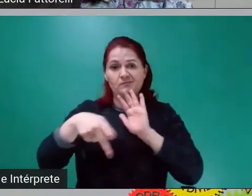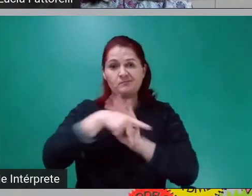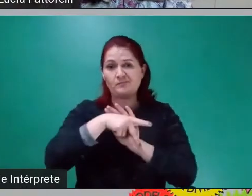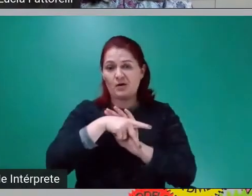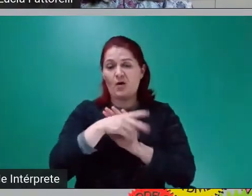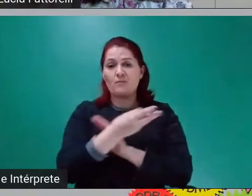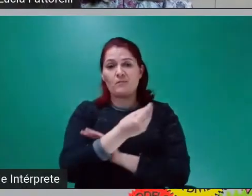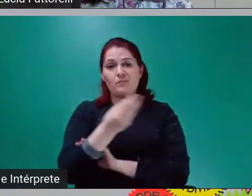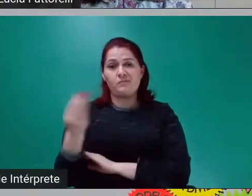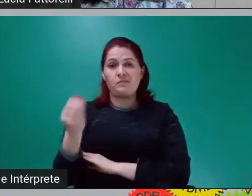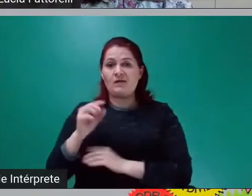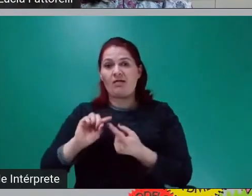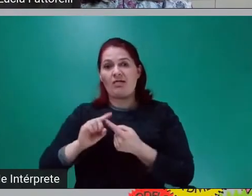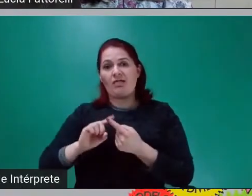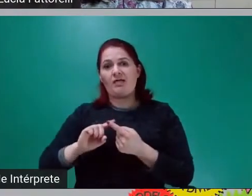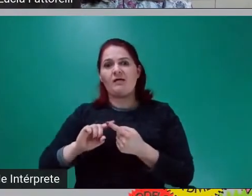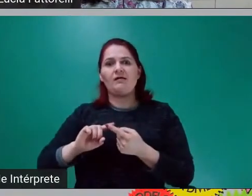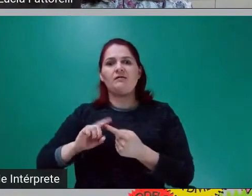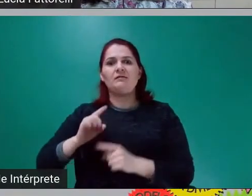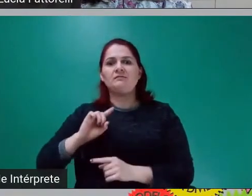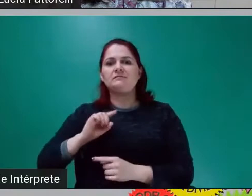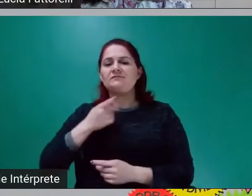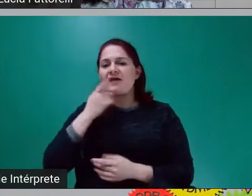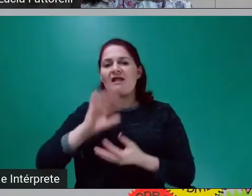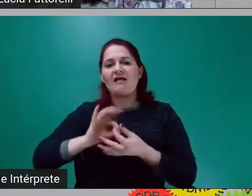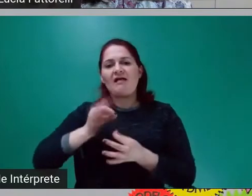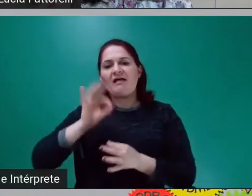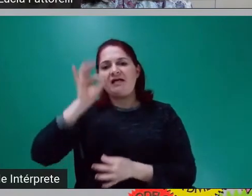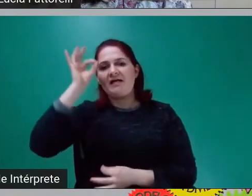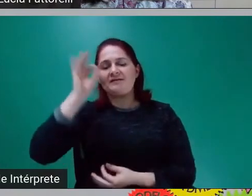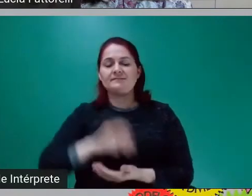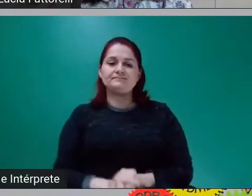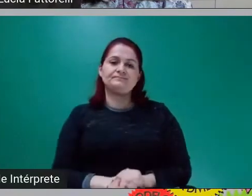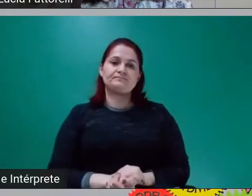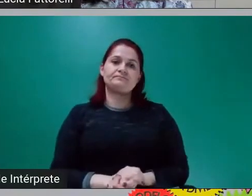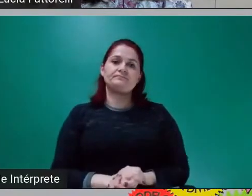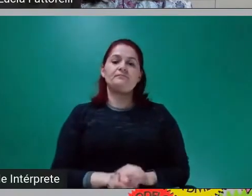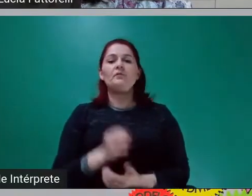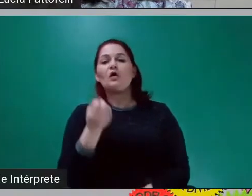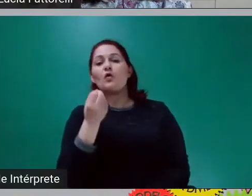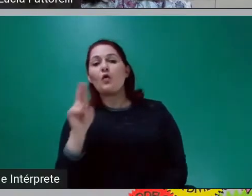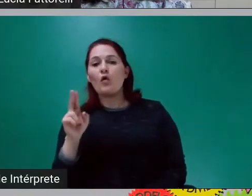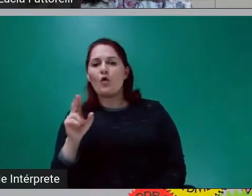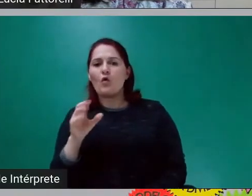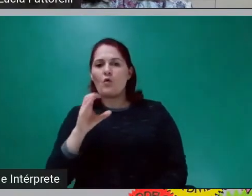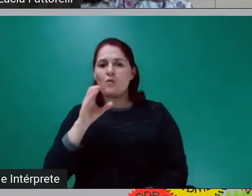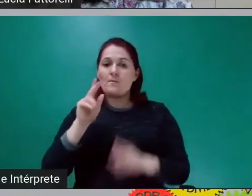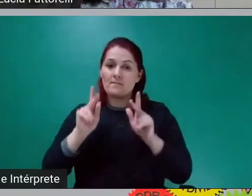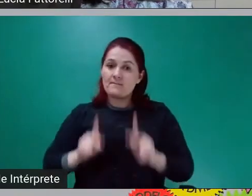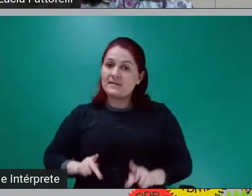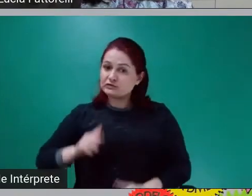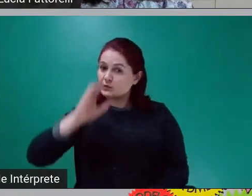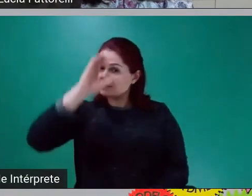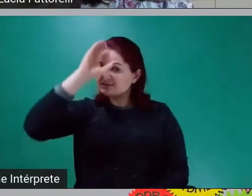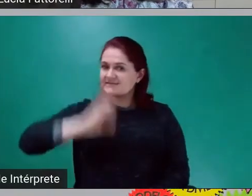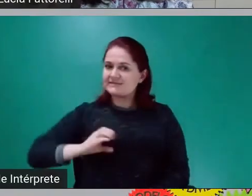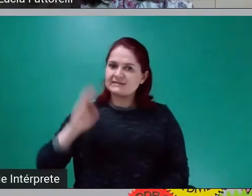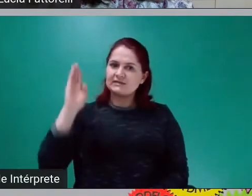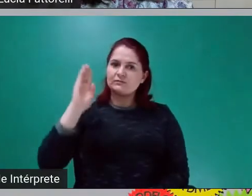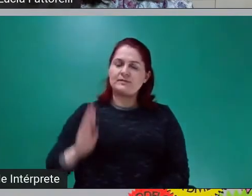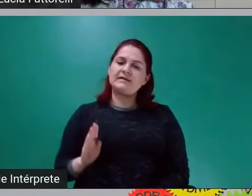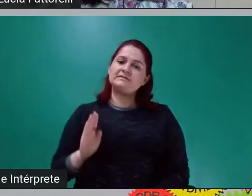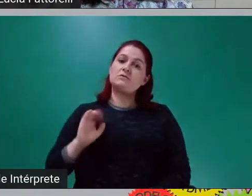que é o seguinte, ou o cidadão acaba com a dívida pública, ou o